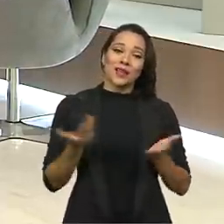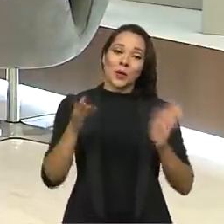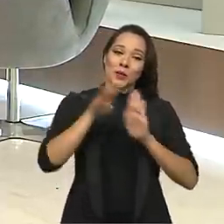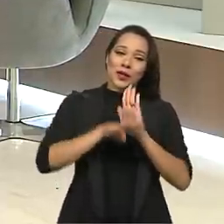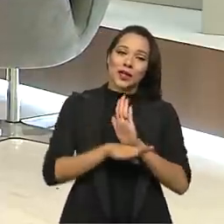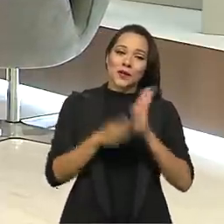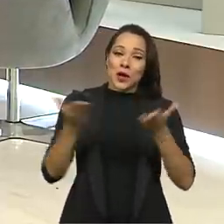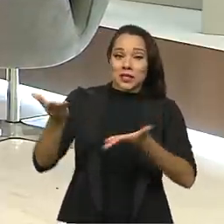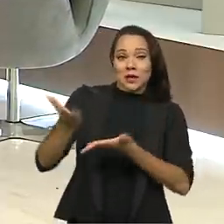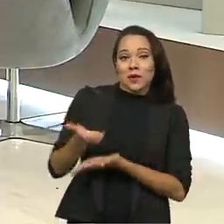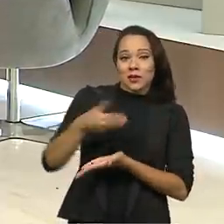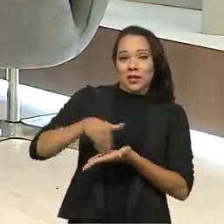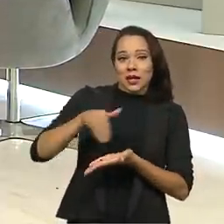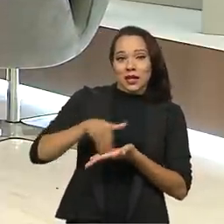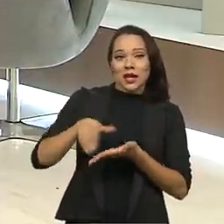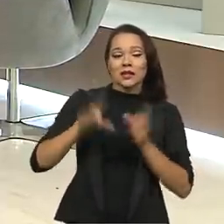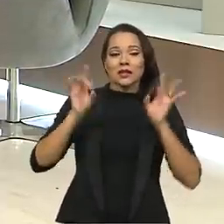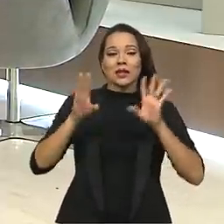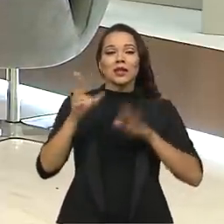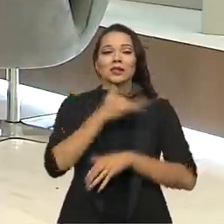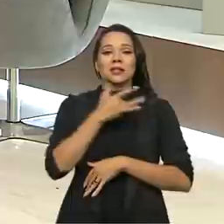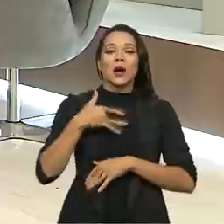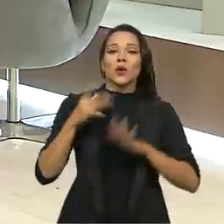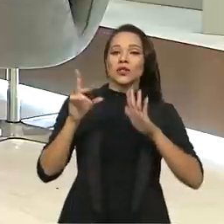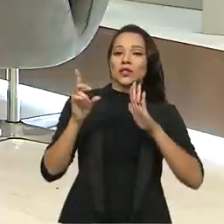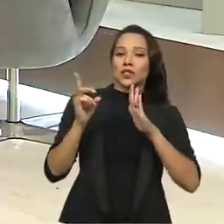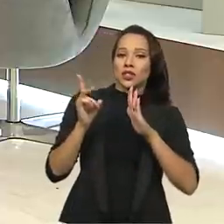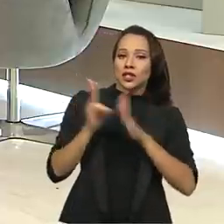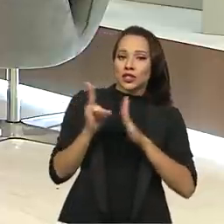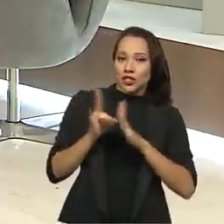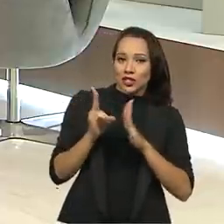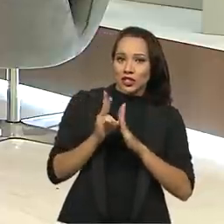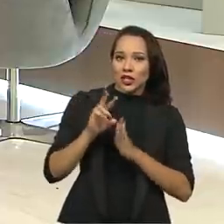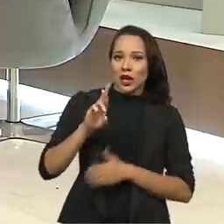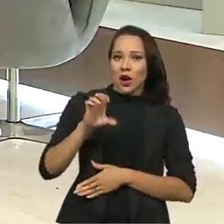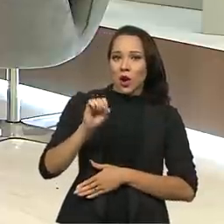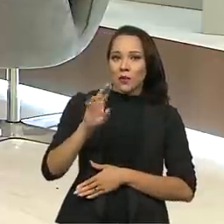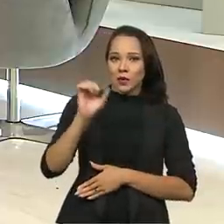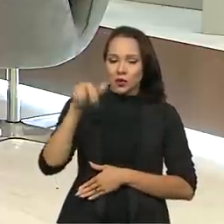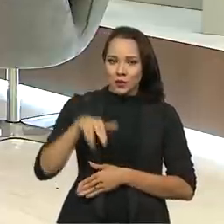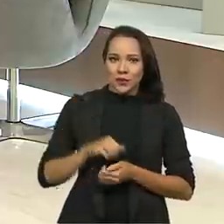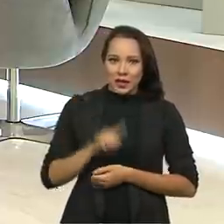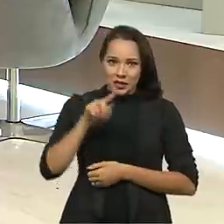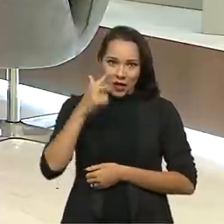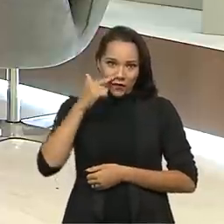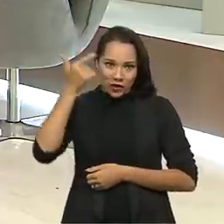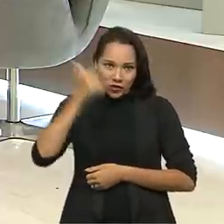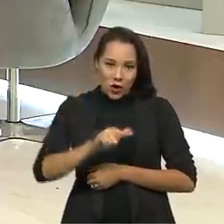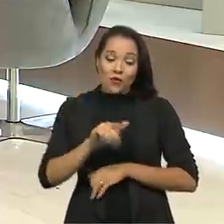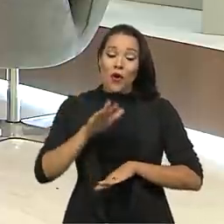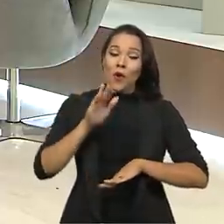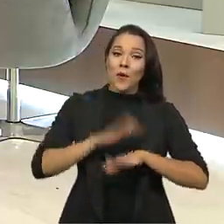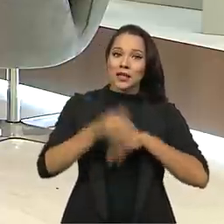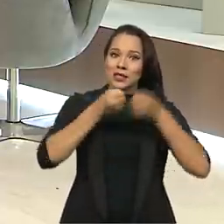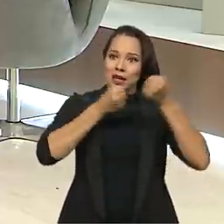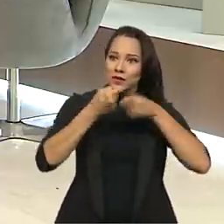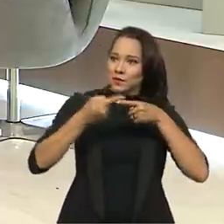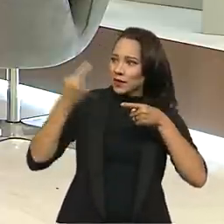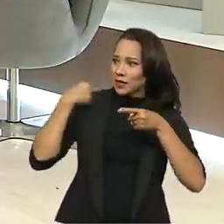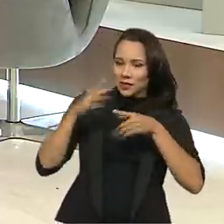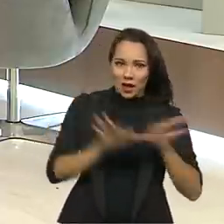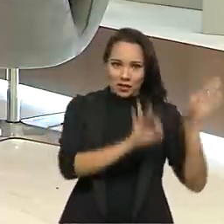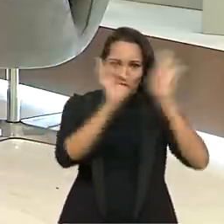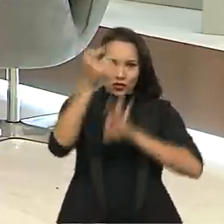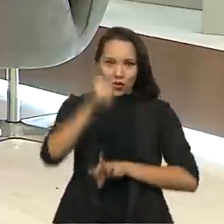Brasil em Pauta recebeu, então, hoje o secretário especial de saúde indígena, Robson Santos. Se você quiser rever esta ou outras entrevistas,